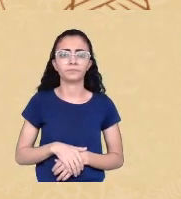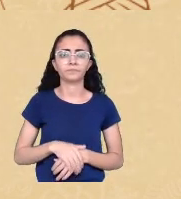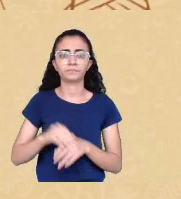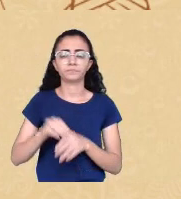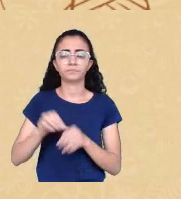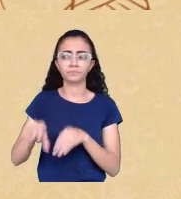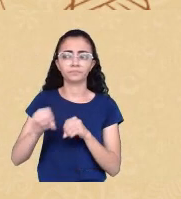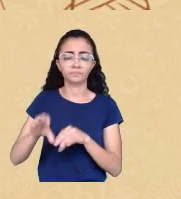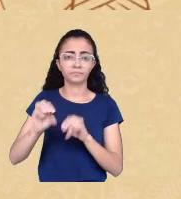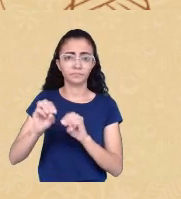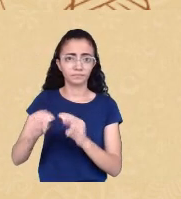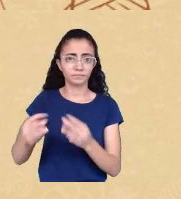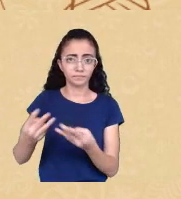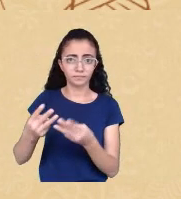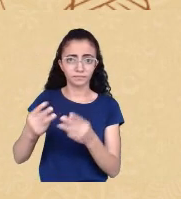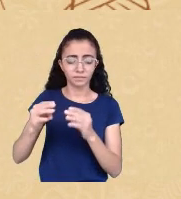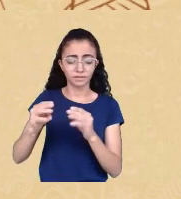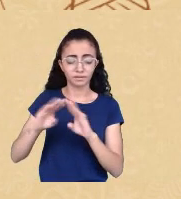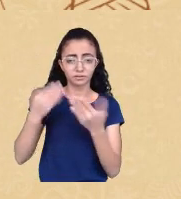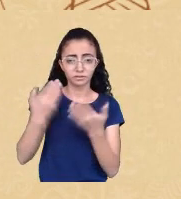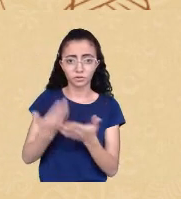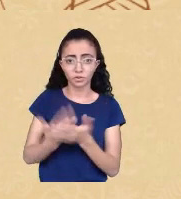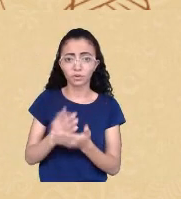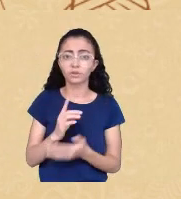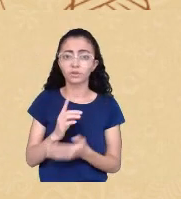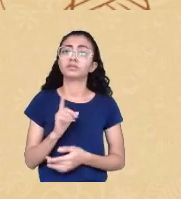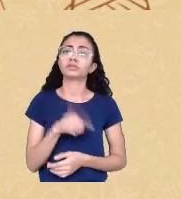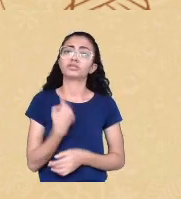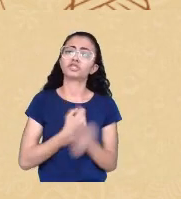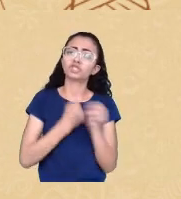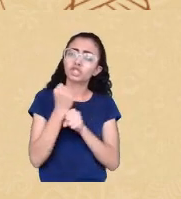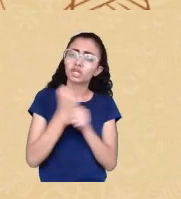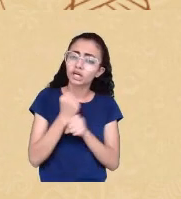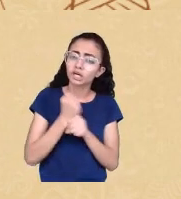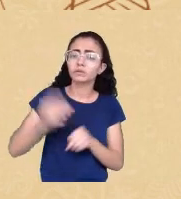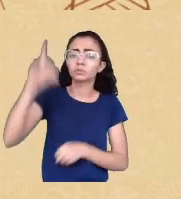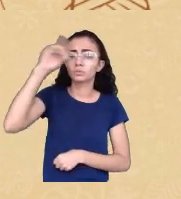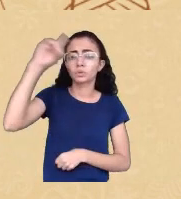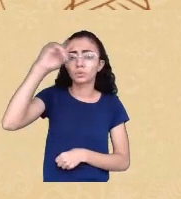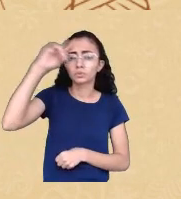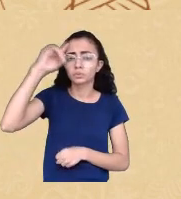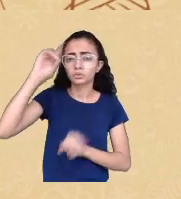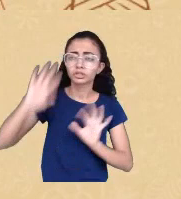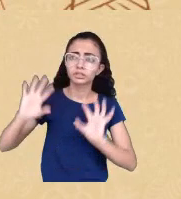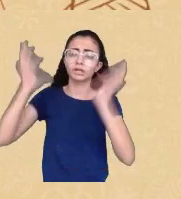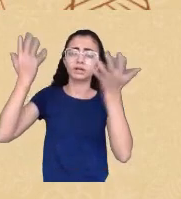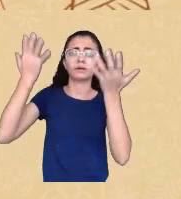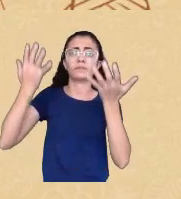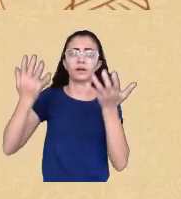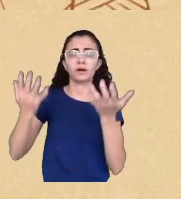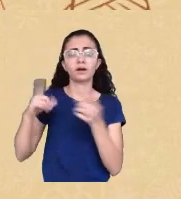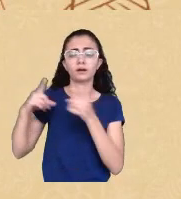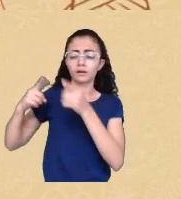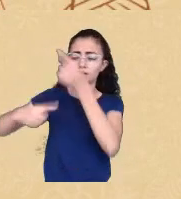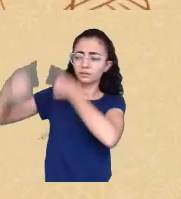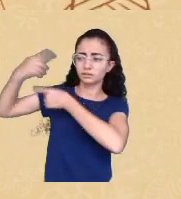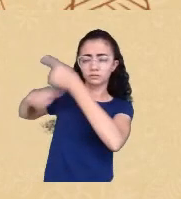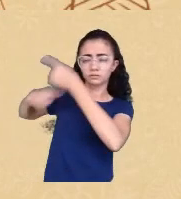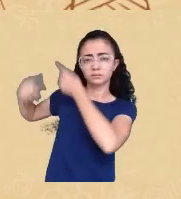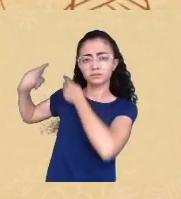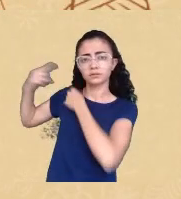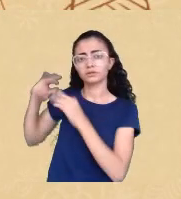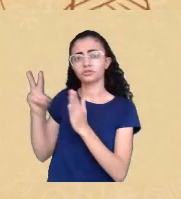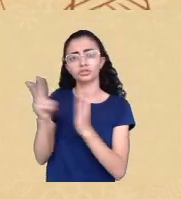ancestralidade indígena que todos os dias possamos celebrar a nossa ancestralidade africana que